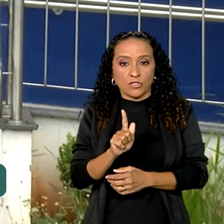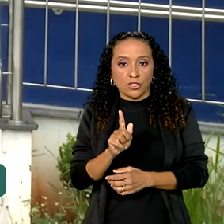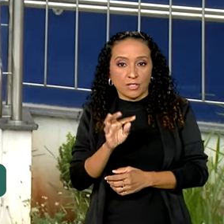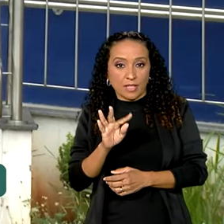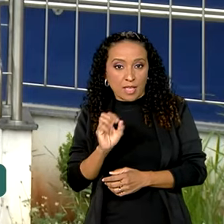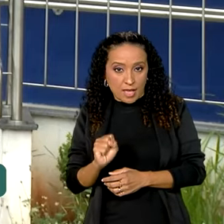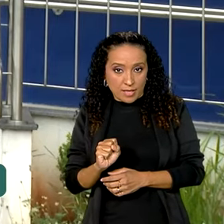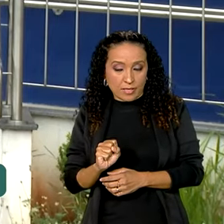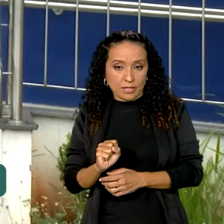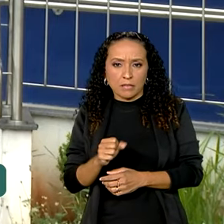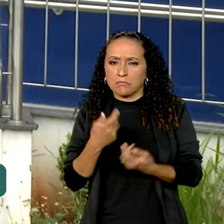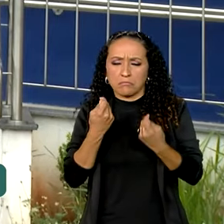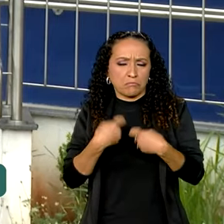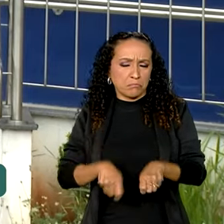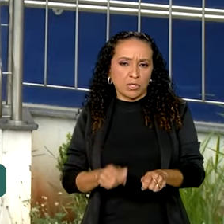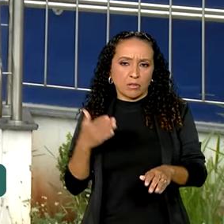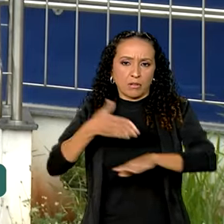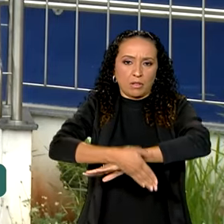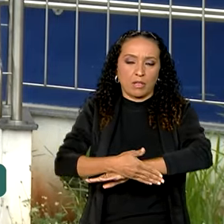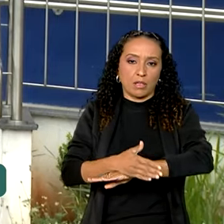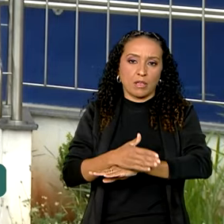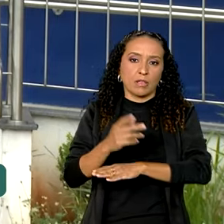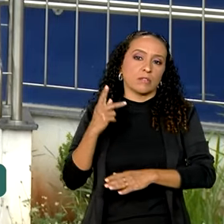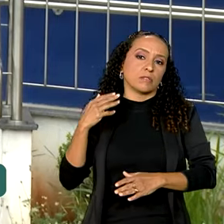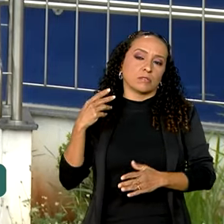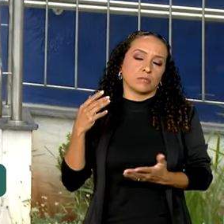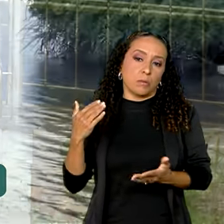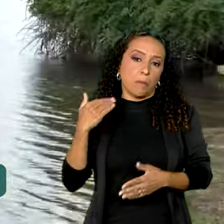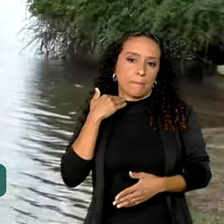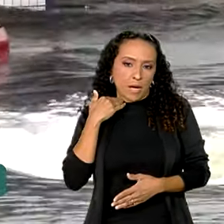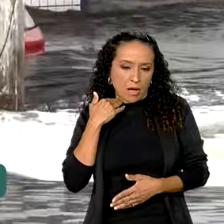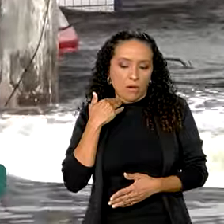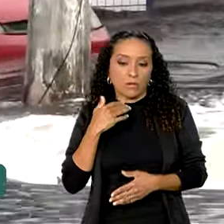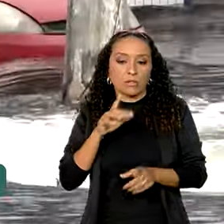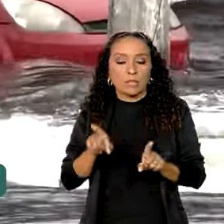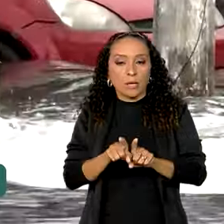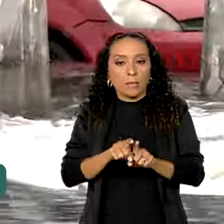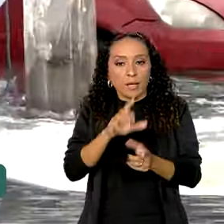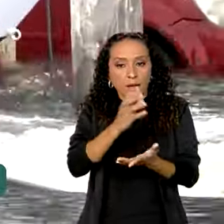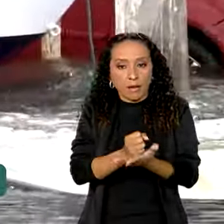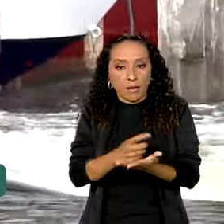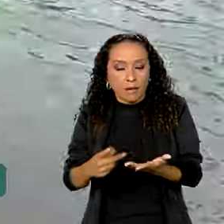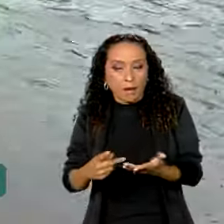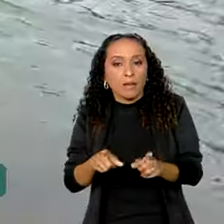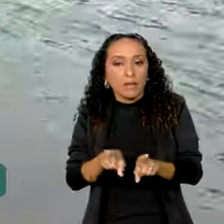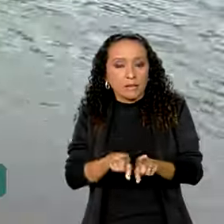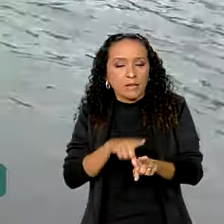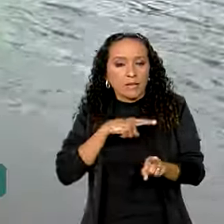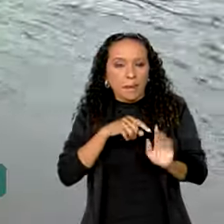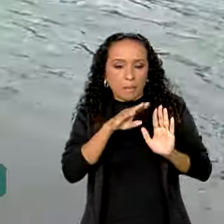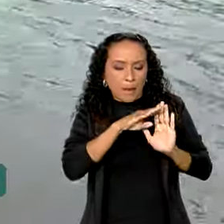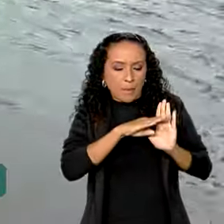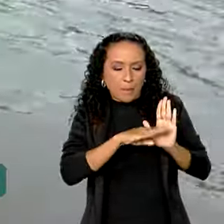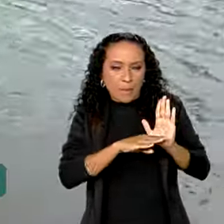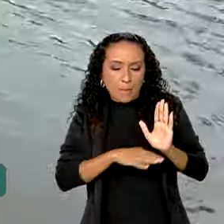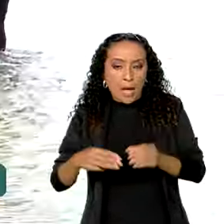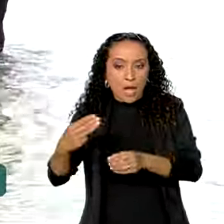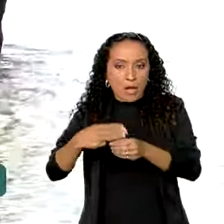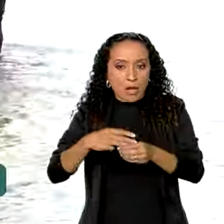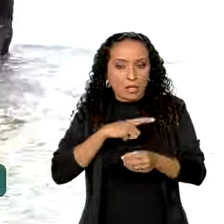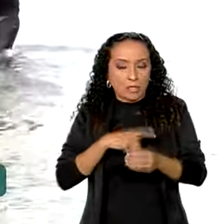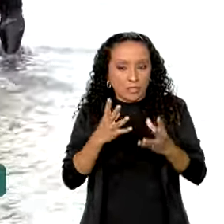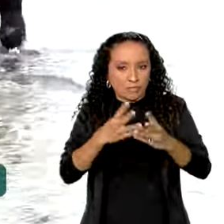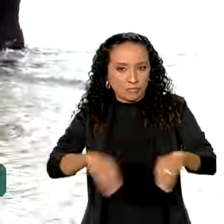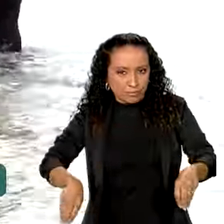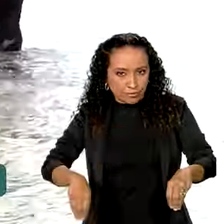então não é necessário ir até uma agência bancária. E no próprio aplicativo aparece a lista com os municípios em situação de